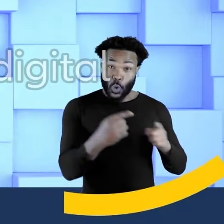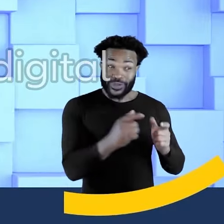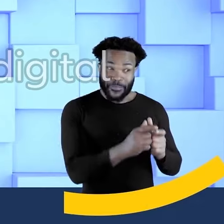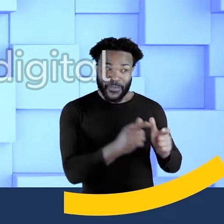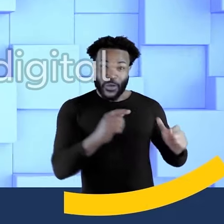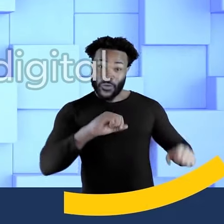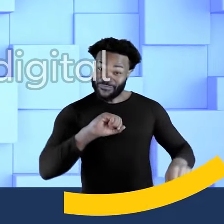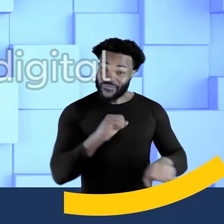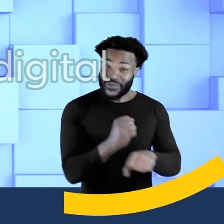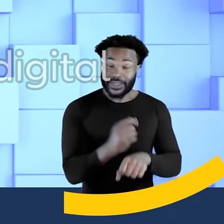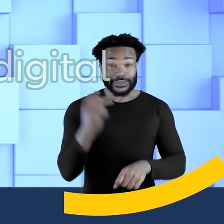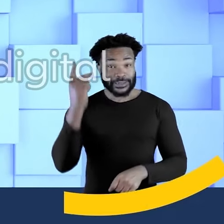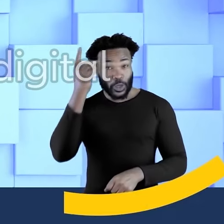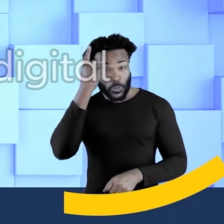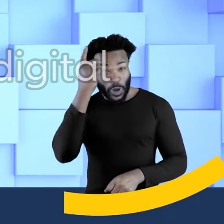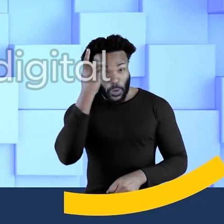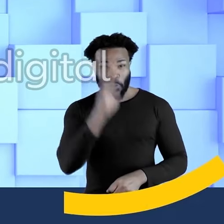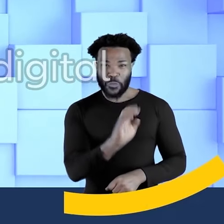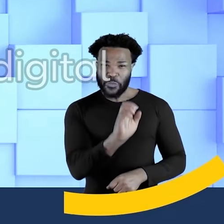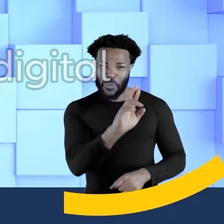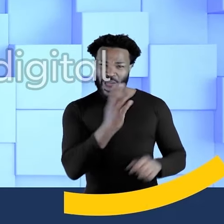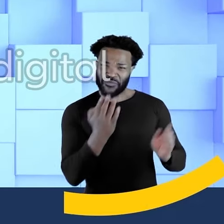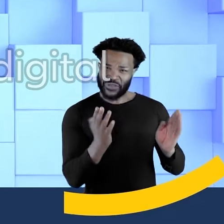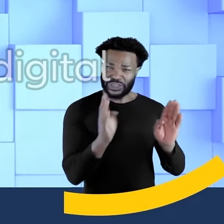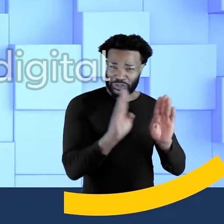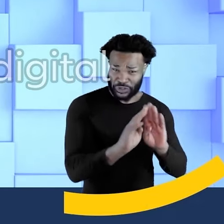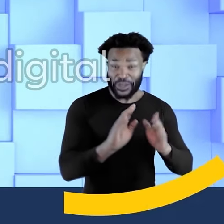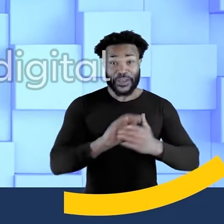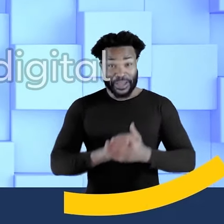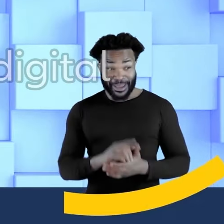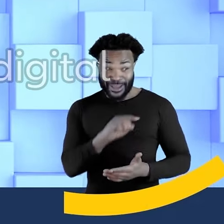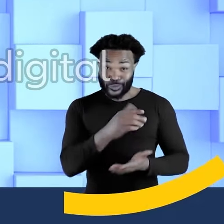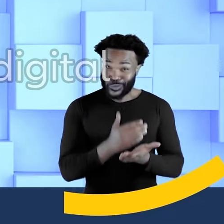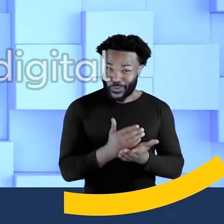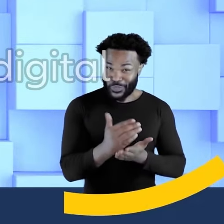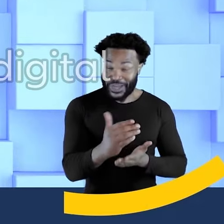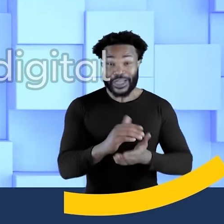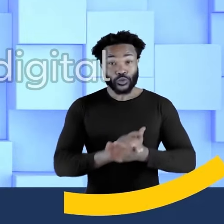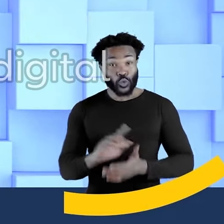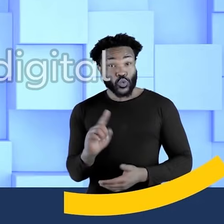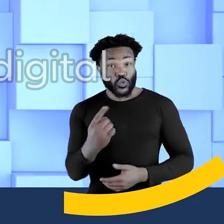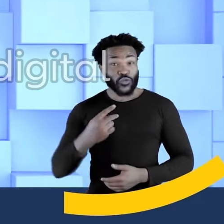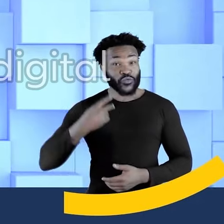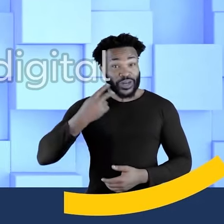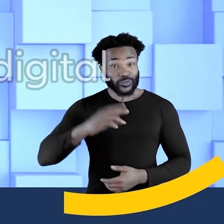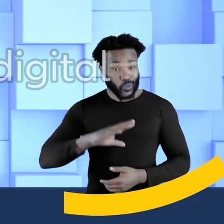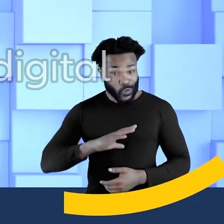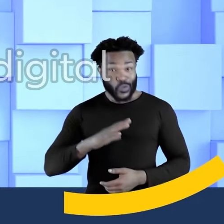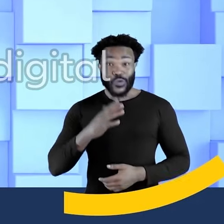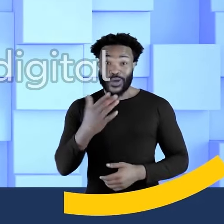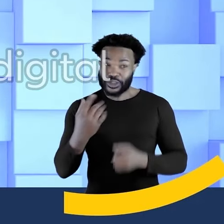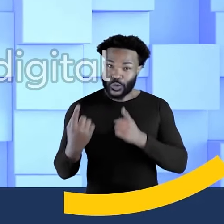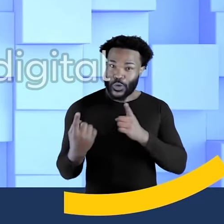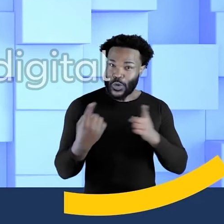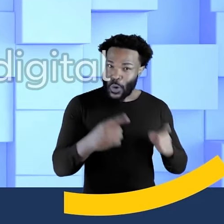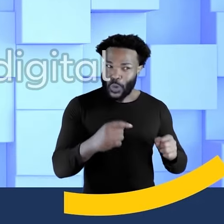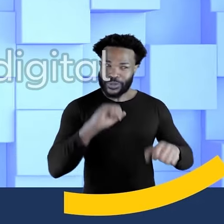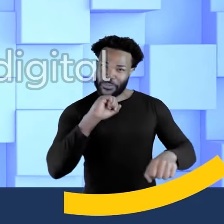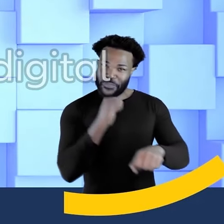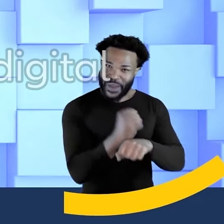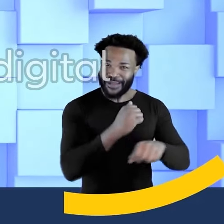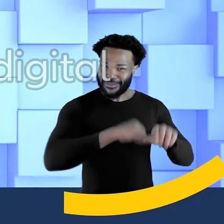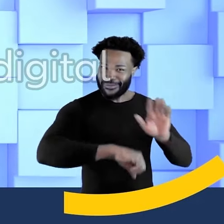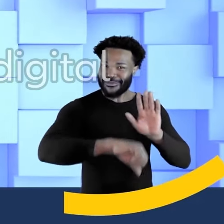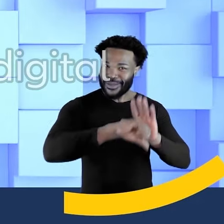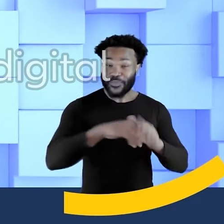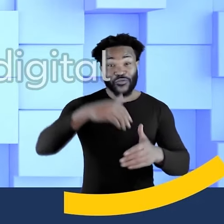os maiores pancadores de São Paulo. Fechei adegas, aprendi paredores de som. Isso é só o começo. Sou o único vereador com coragem para combater bailes